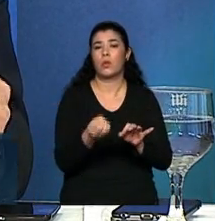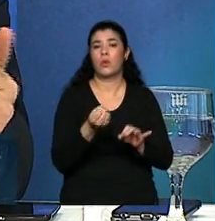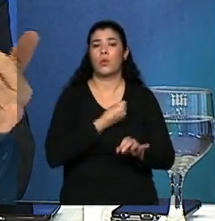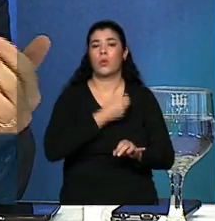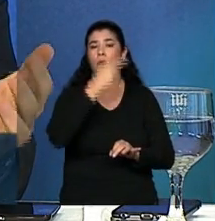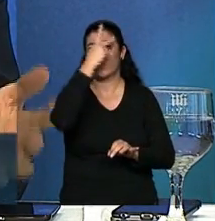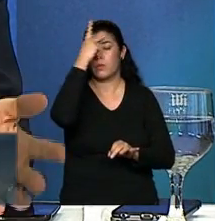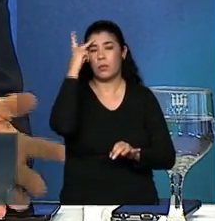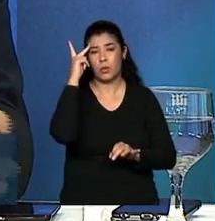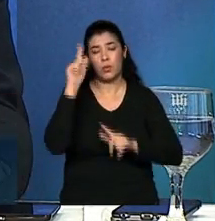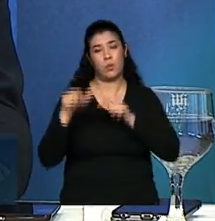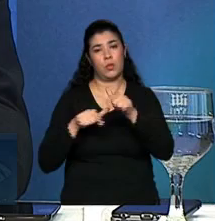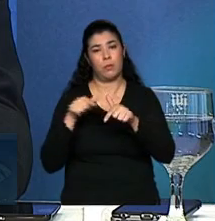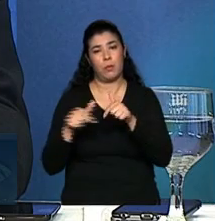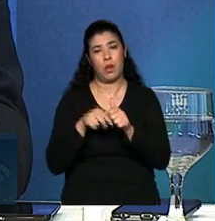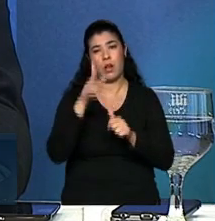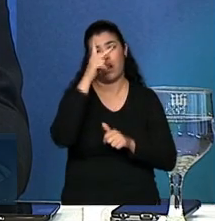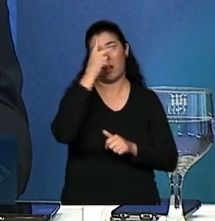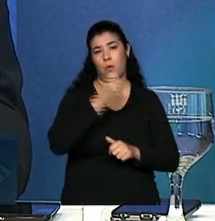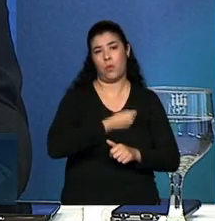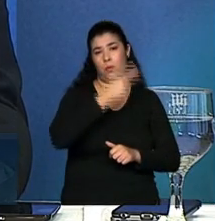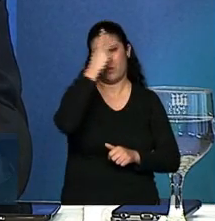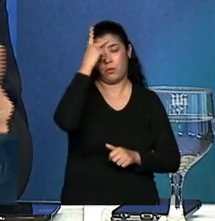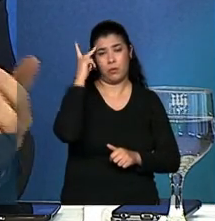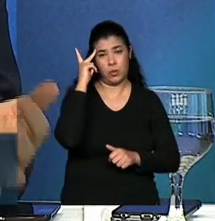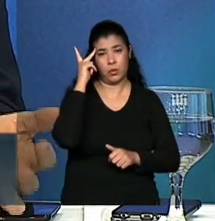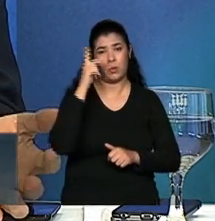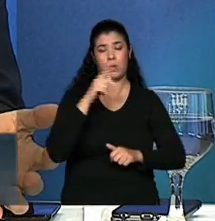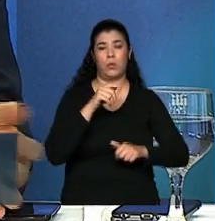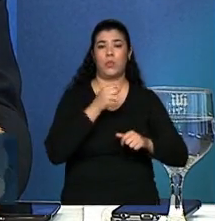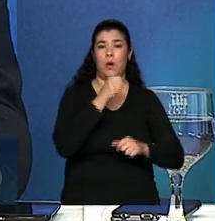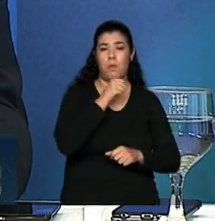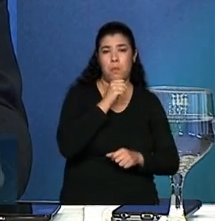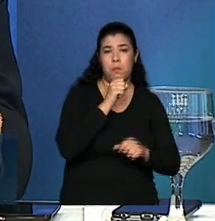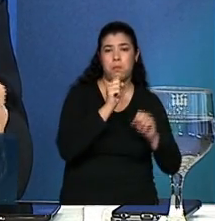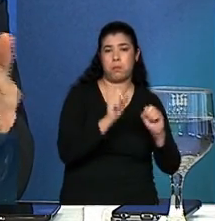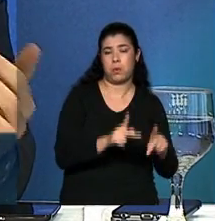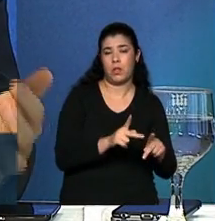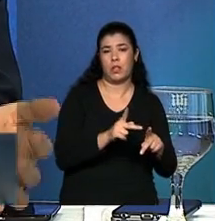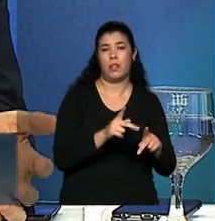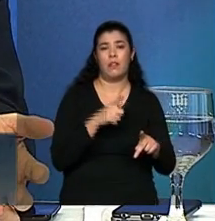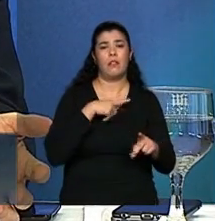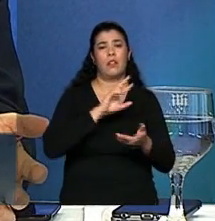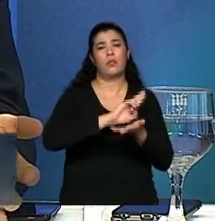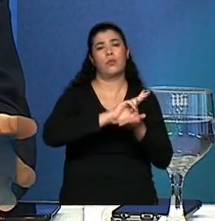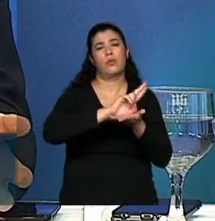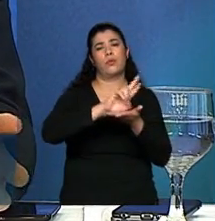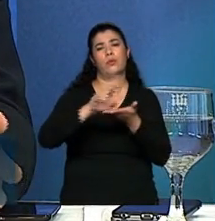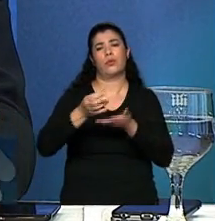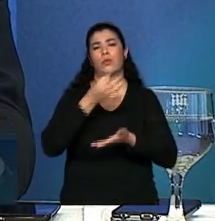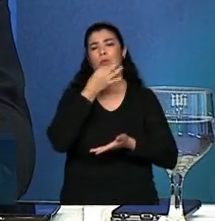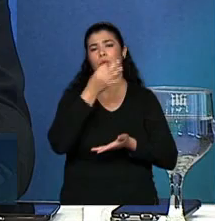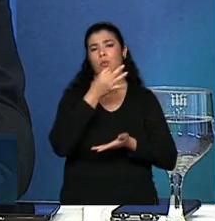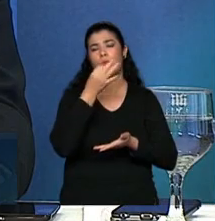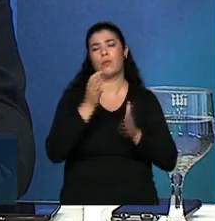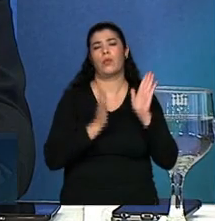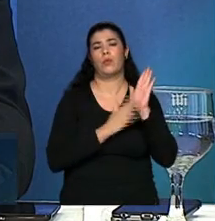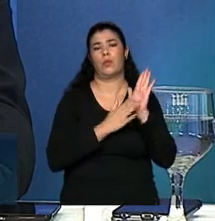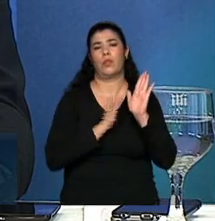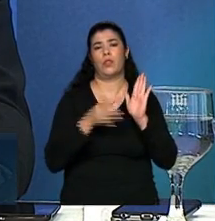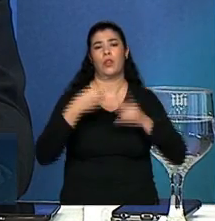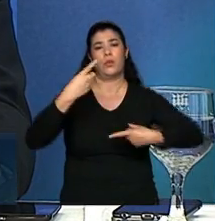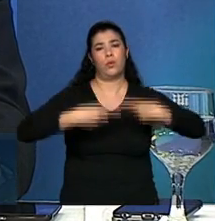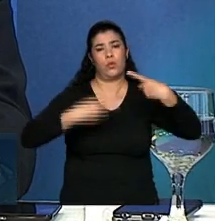ativa e o número de pessoas em idade de aposentadoria. Isso pode ser feito de várias formas. Há várias sugestões de como fazer isso no